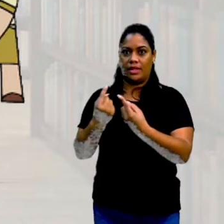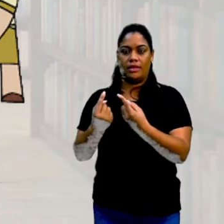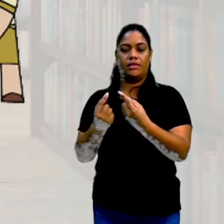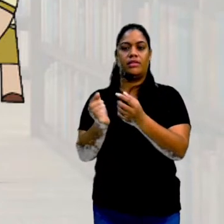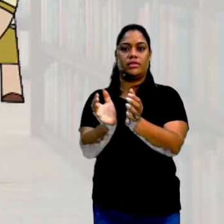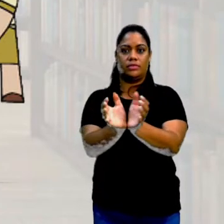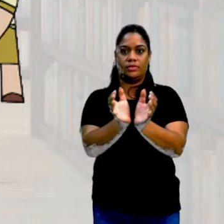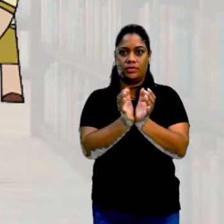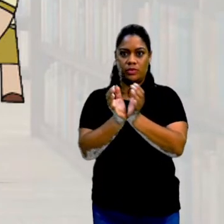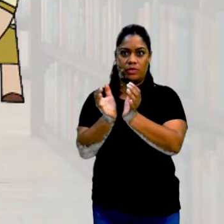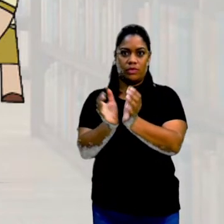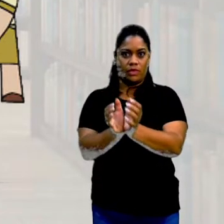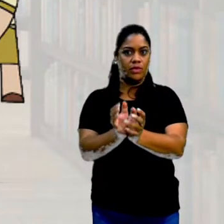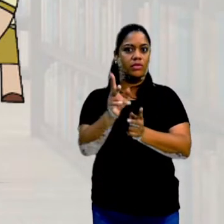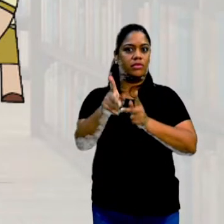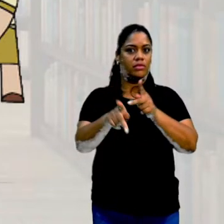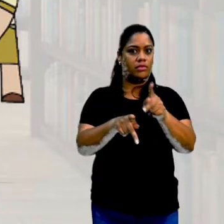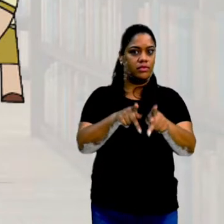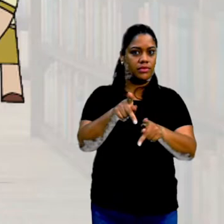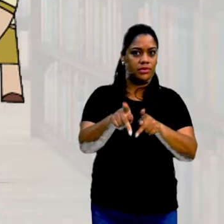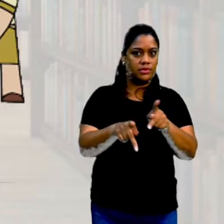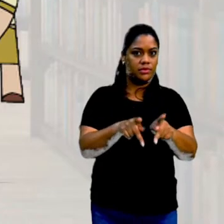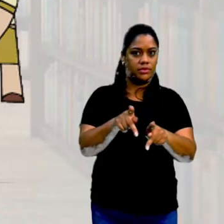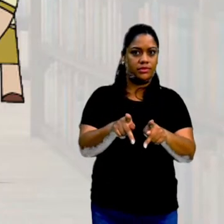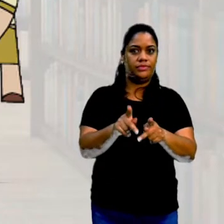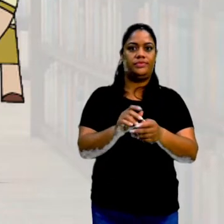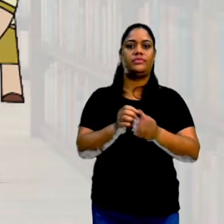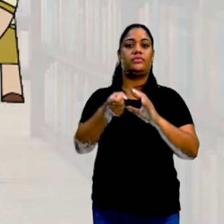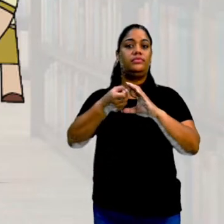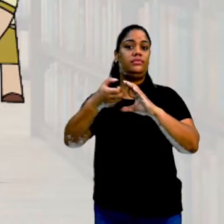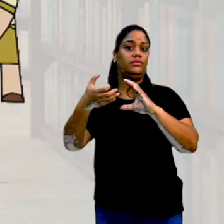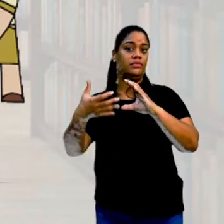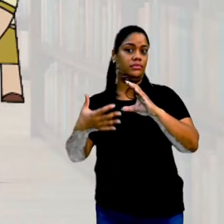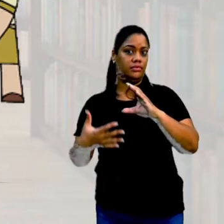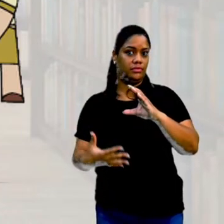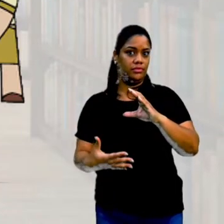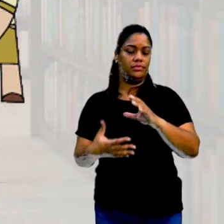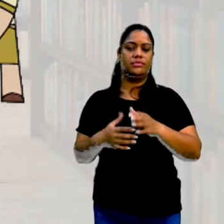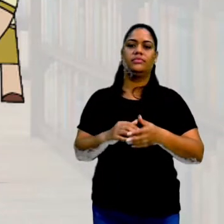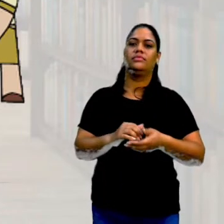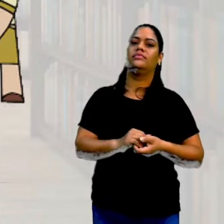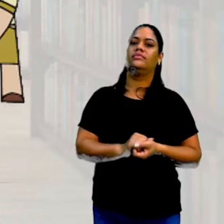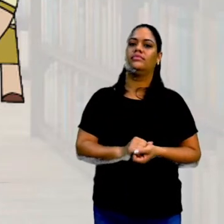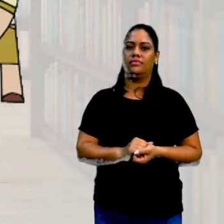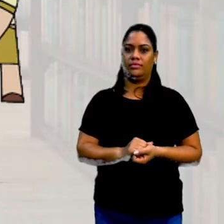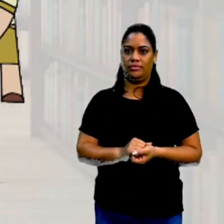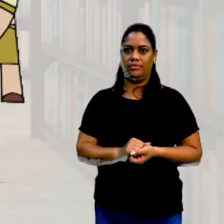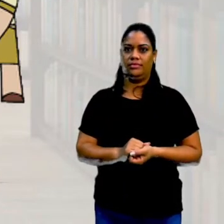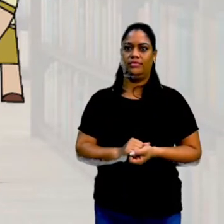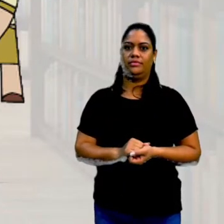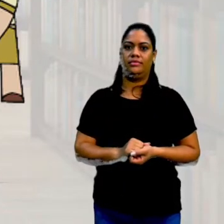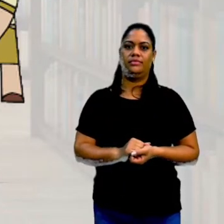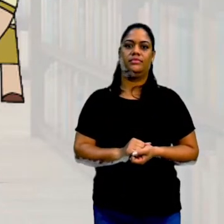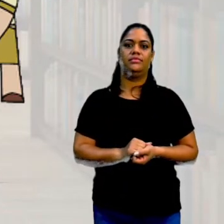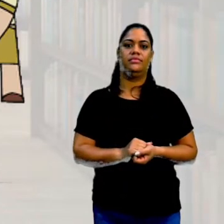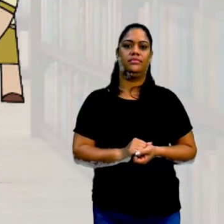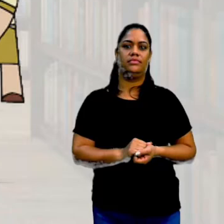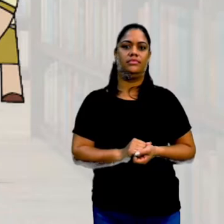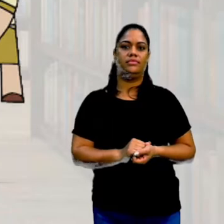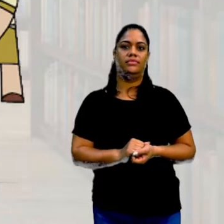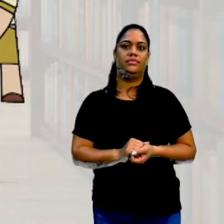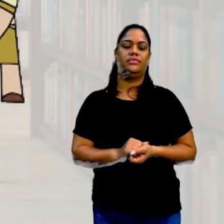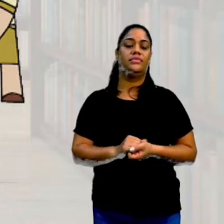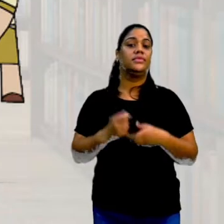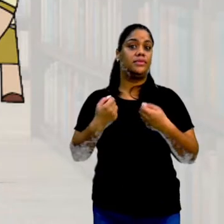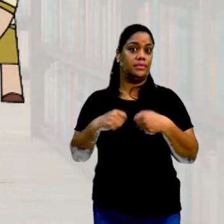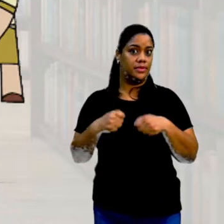população, onde características muito fortes de cada parte dessa população. Então, tudo isso